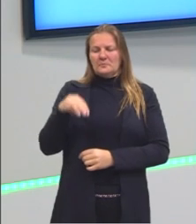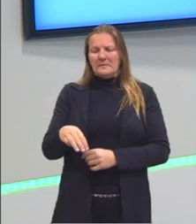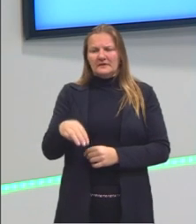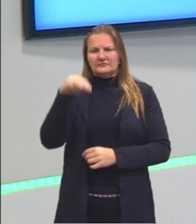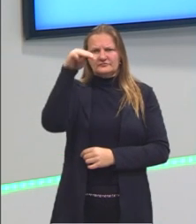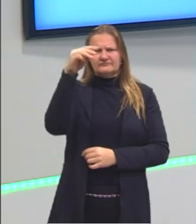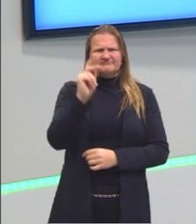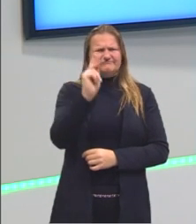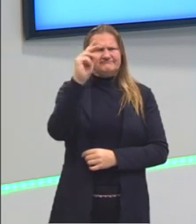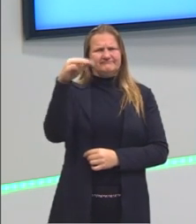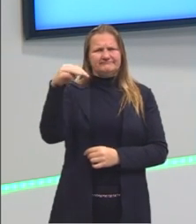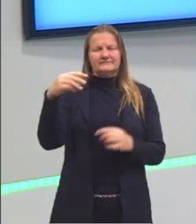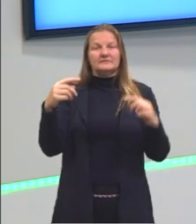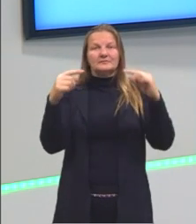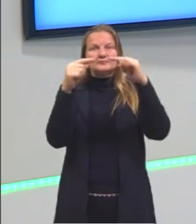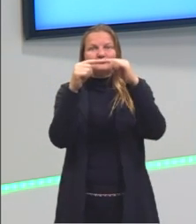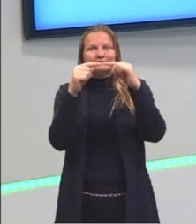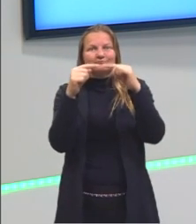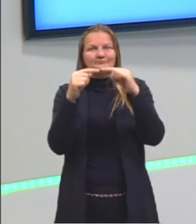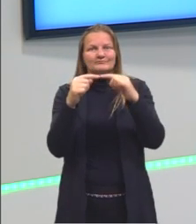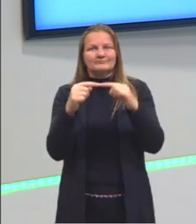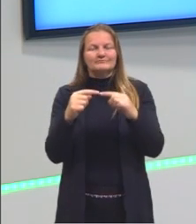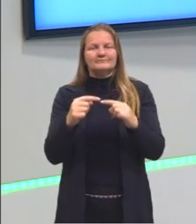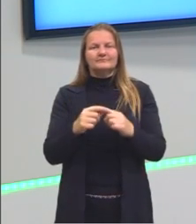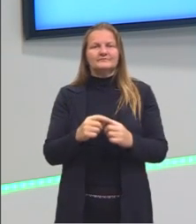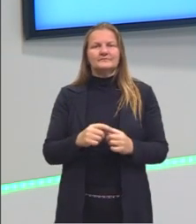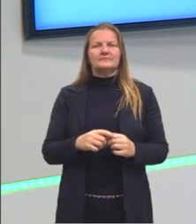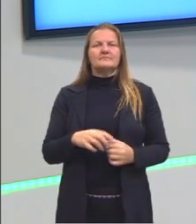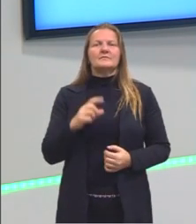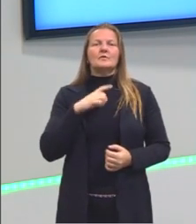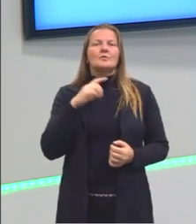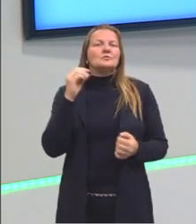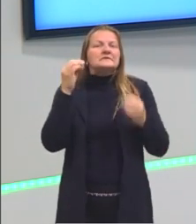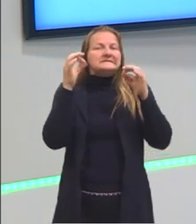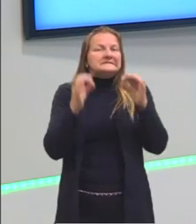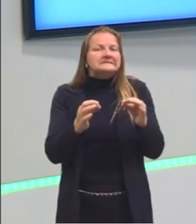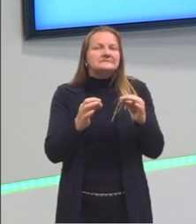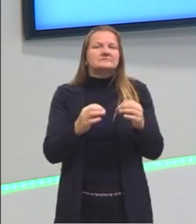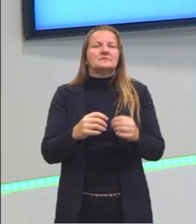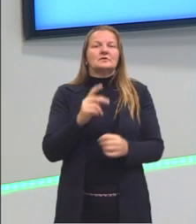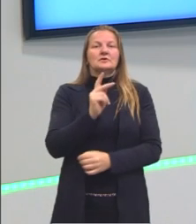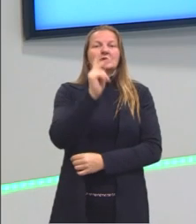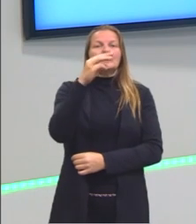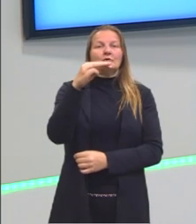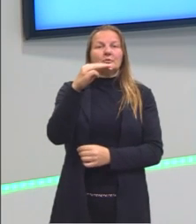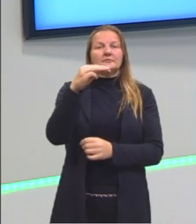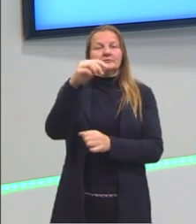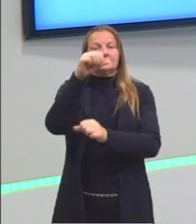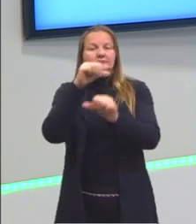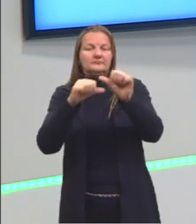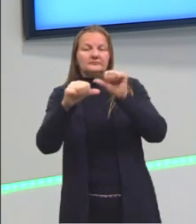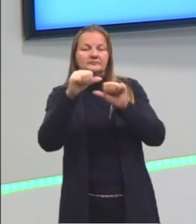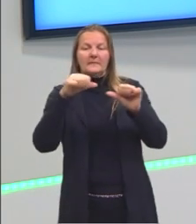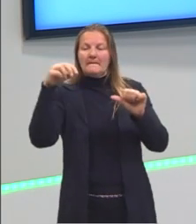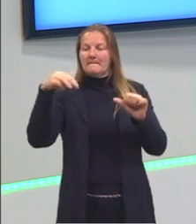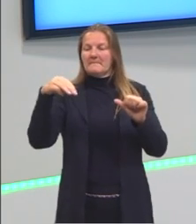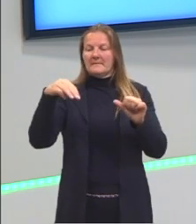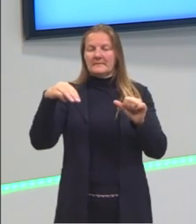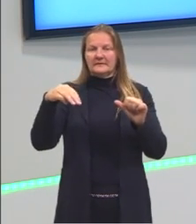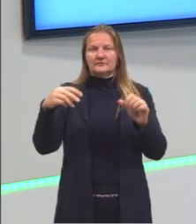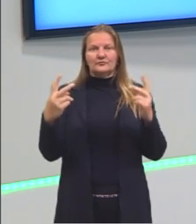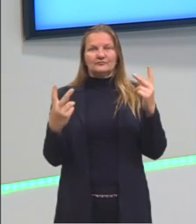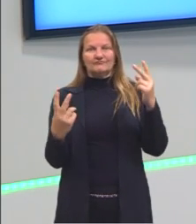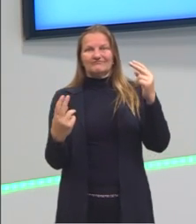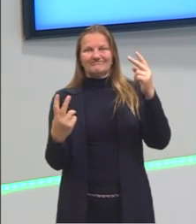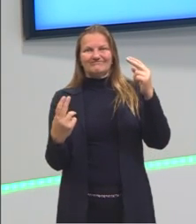metro. E para a gente chegar ali numa fórmula correta, nós precisamos ter sempre a mesma unidade de